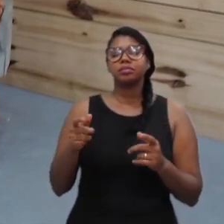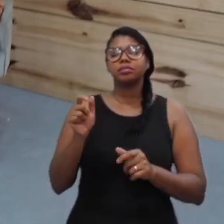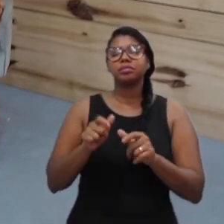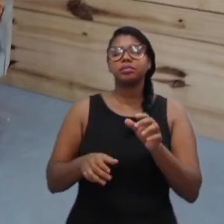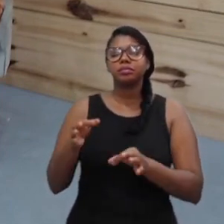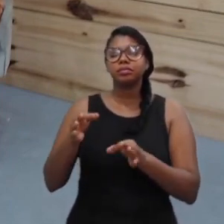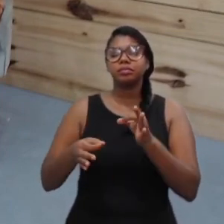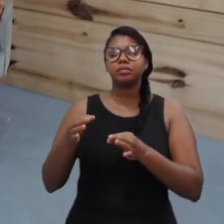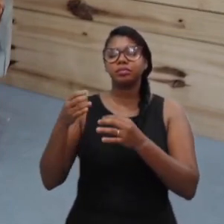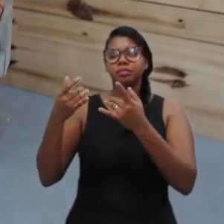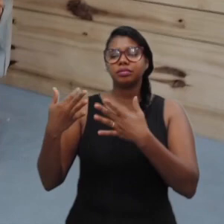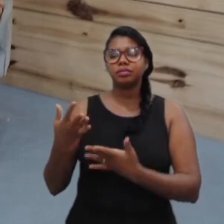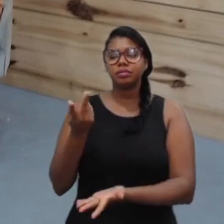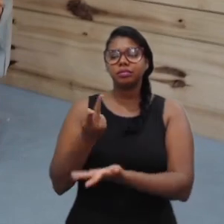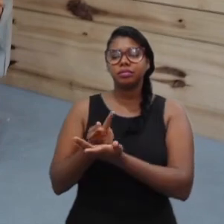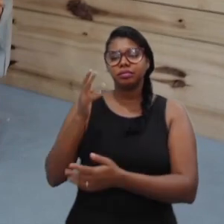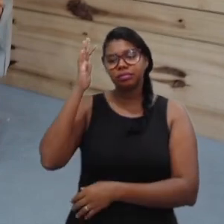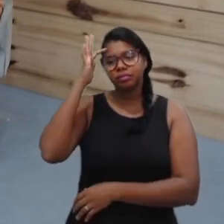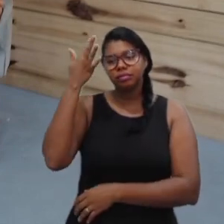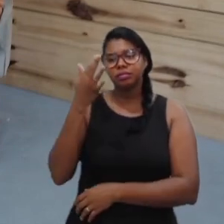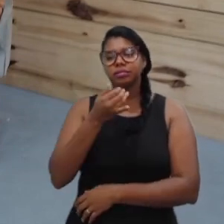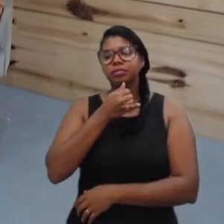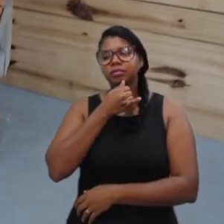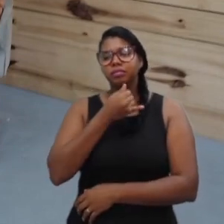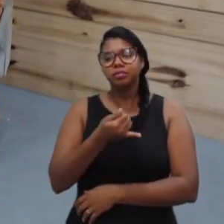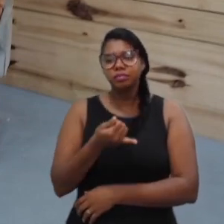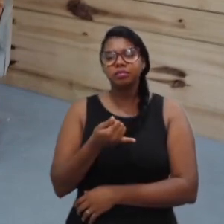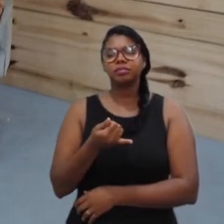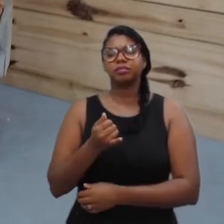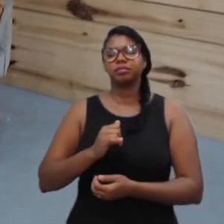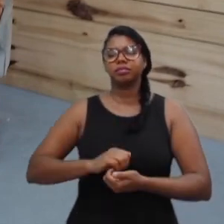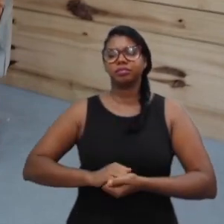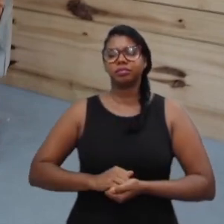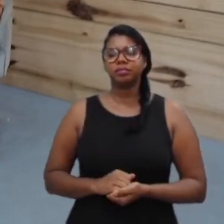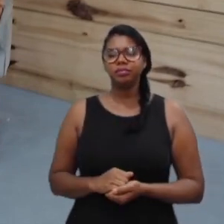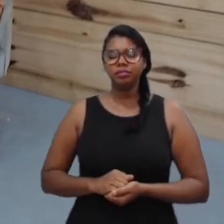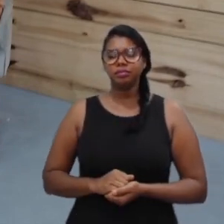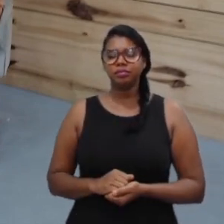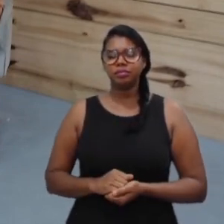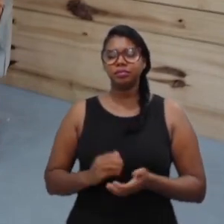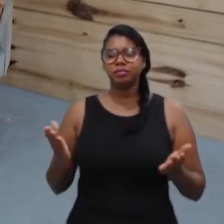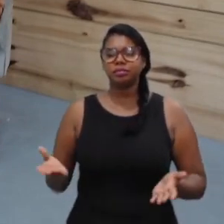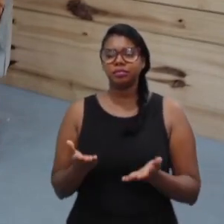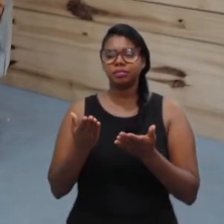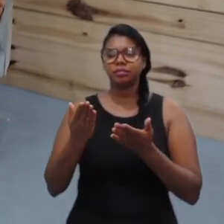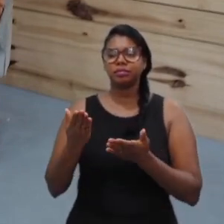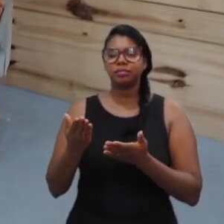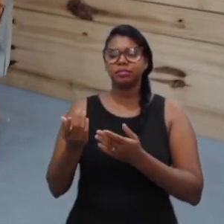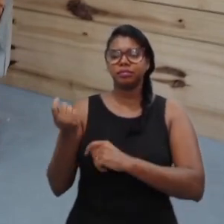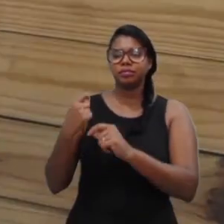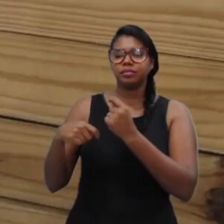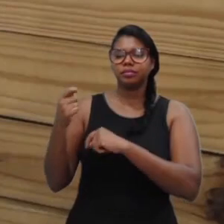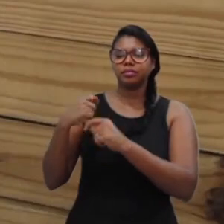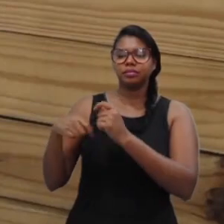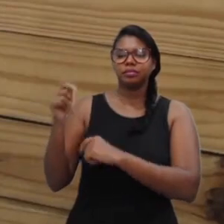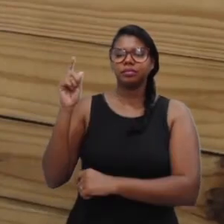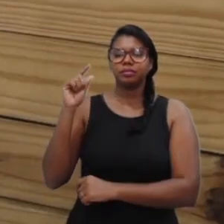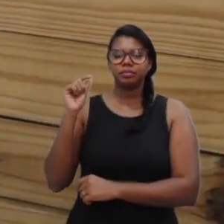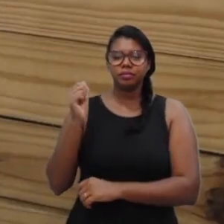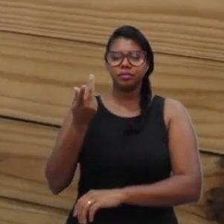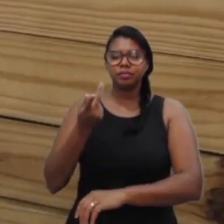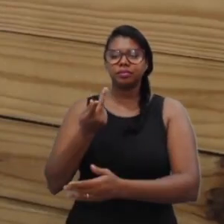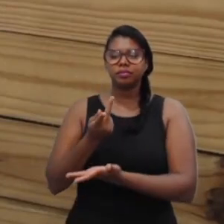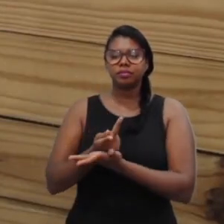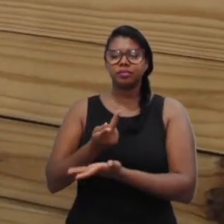justifica uma ação. Ela é uma ferramenta que auxilia o administrador a tomar